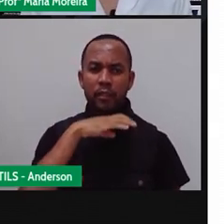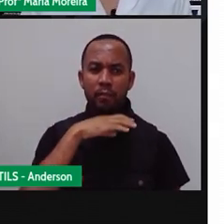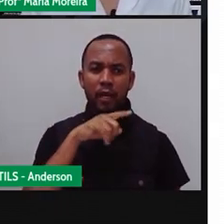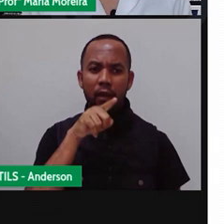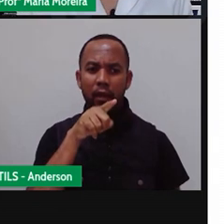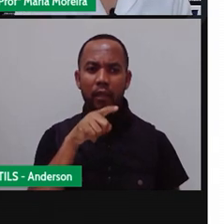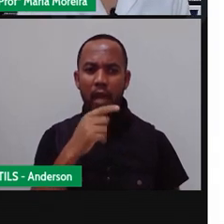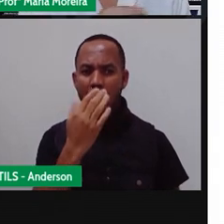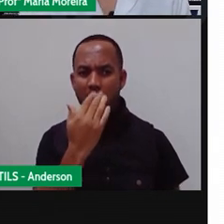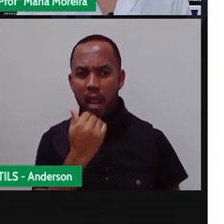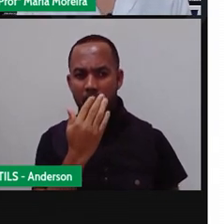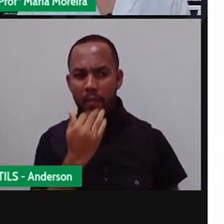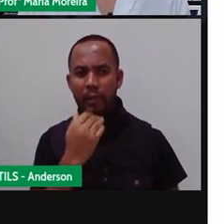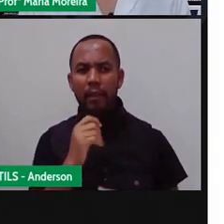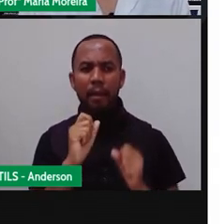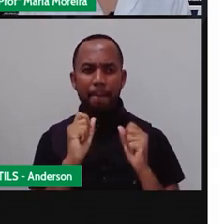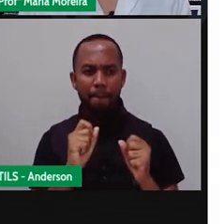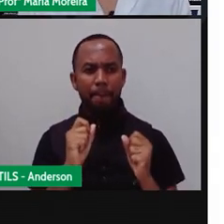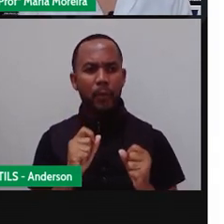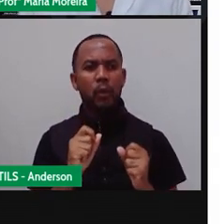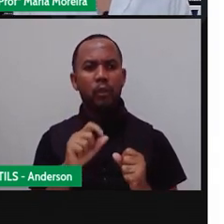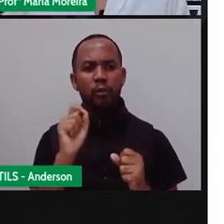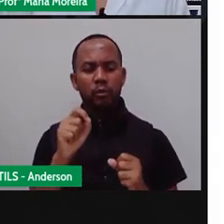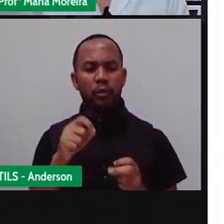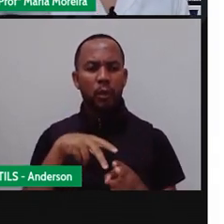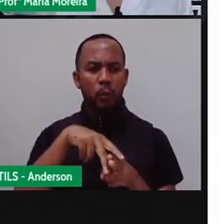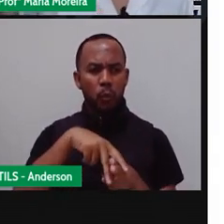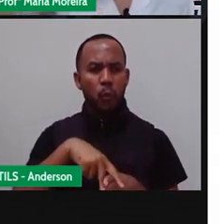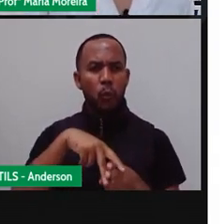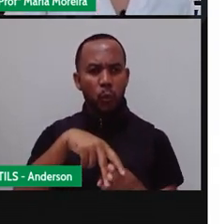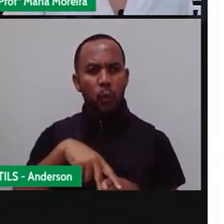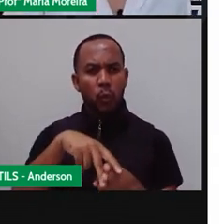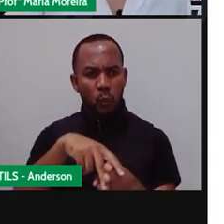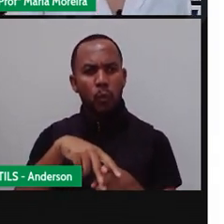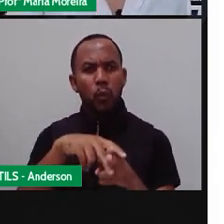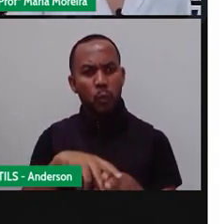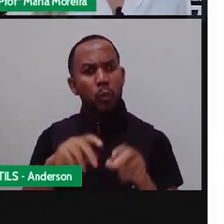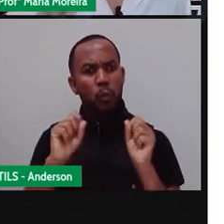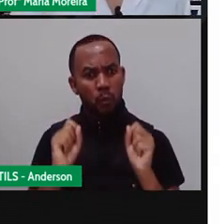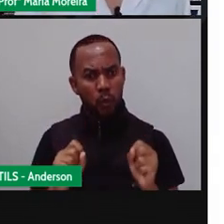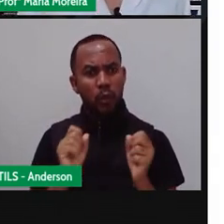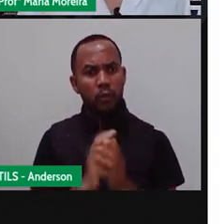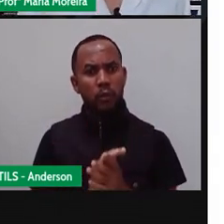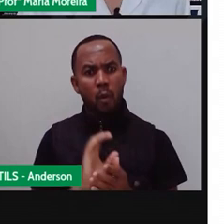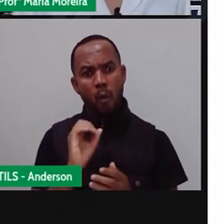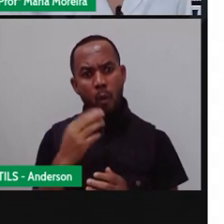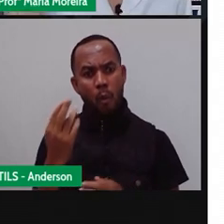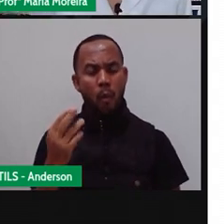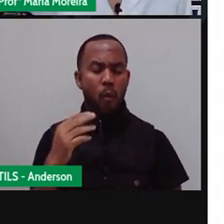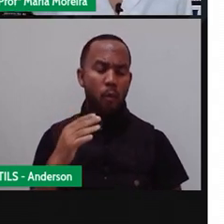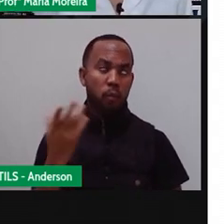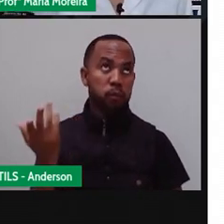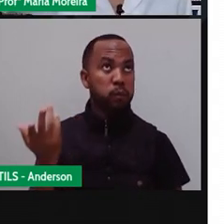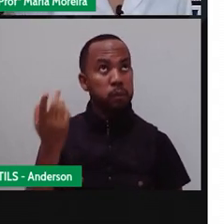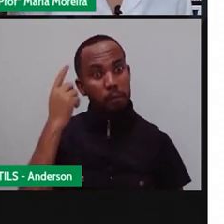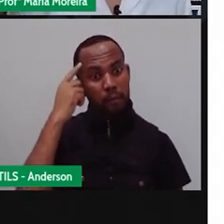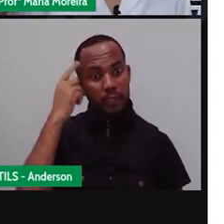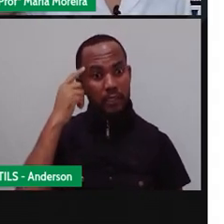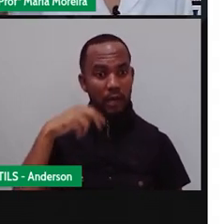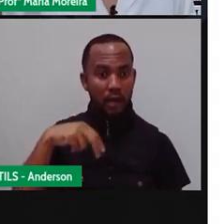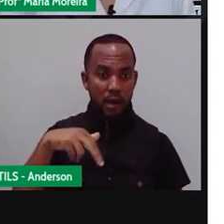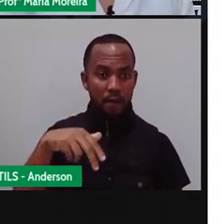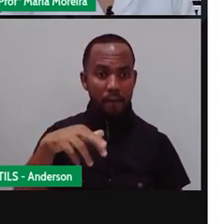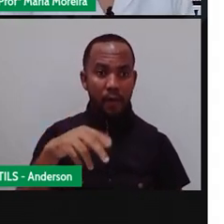eu posso me transportar nele. Ao invés de eu ter que ir caminhando, lembra quando a gente viu meios de locomoção? Ao invés de eu ter que ir